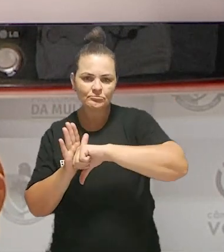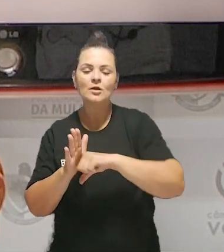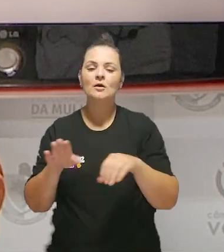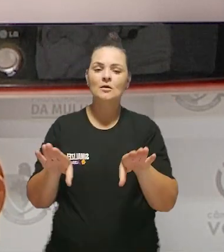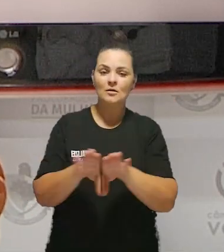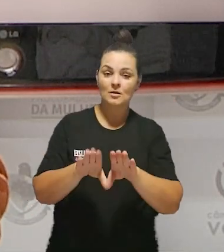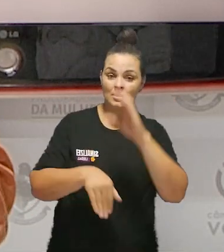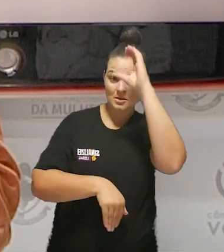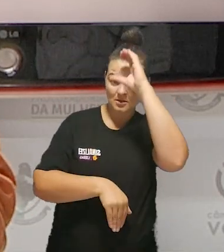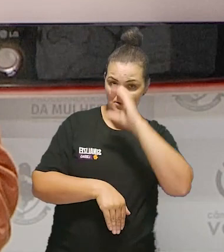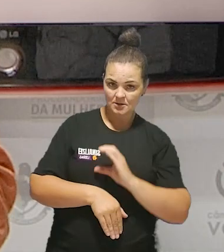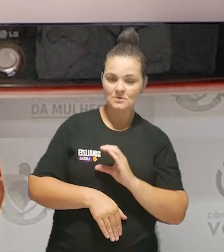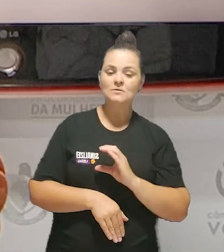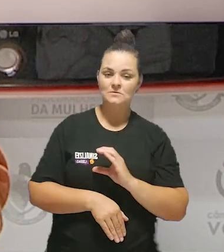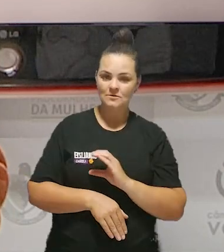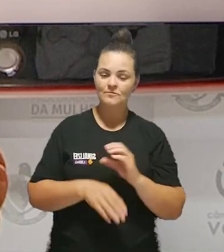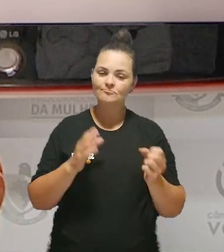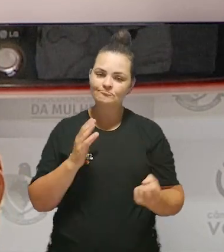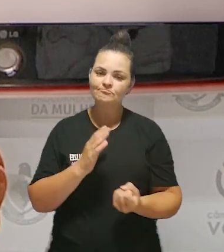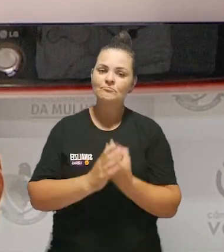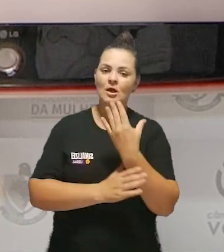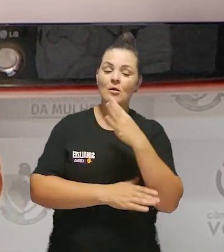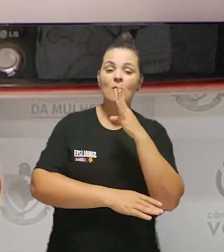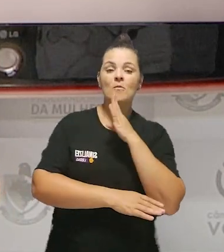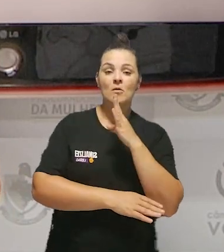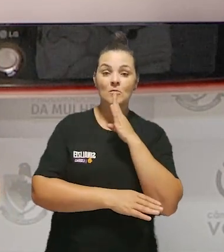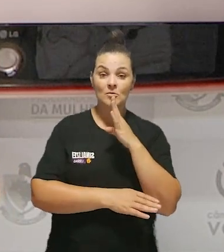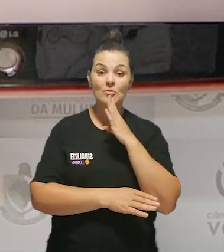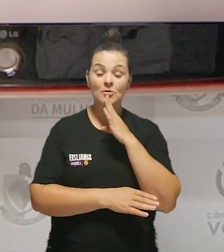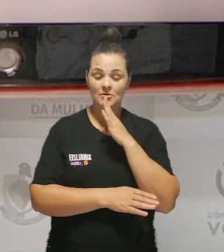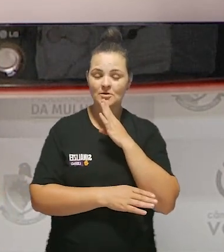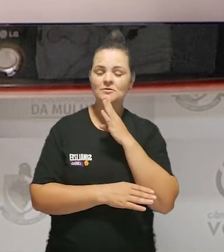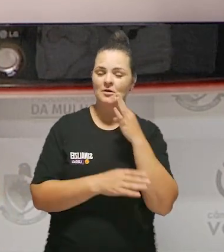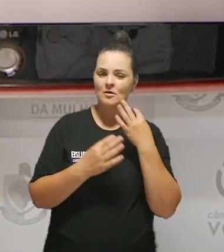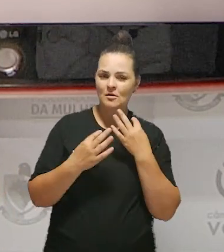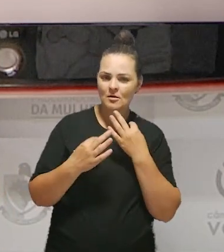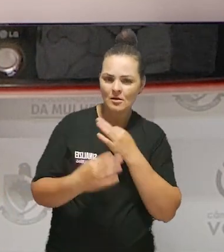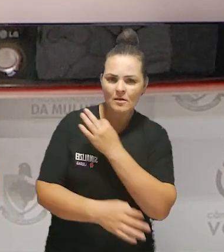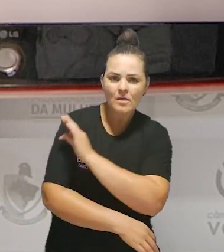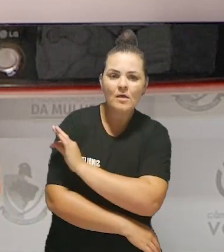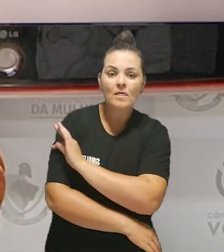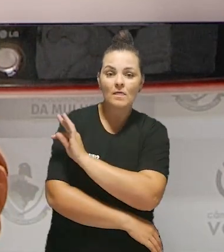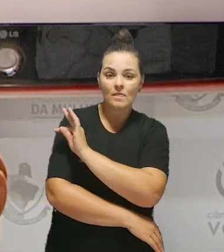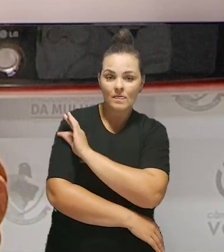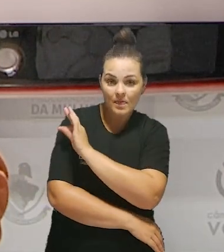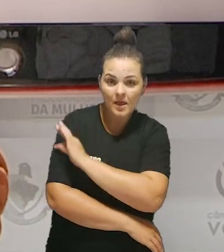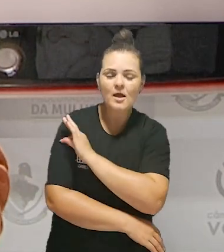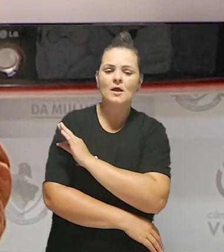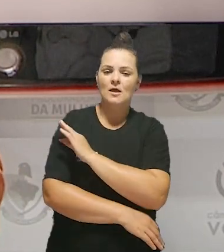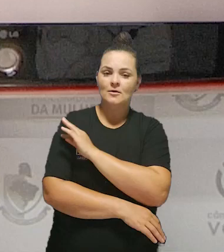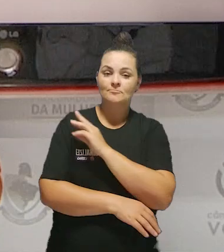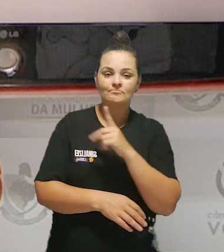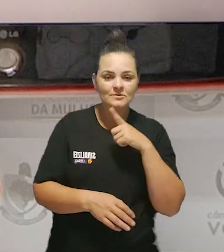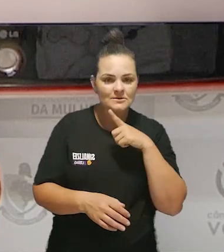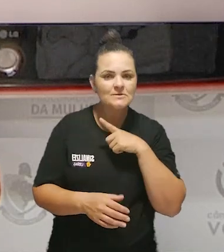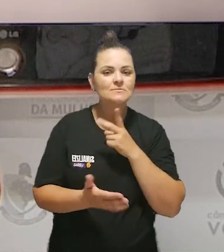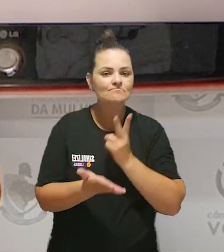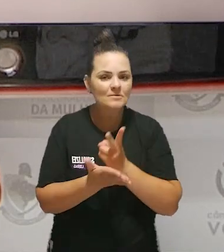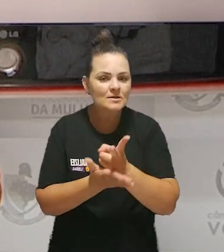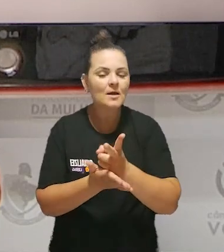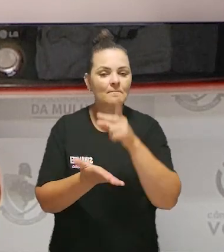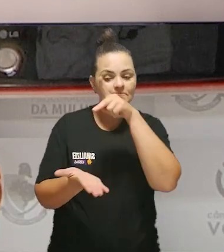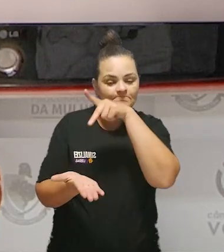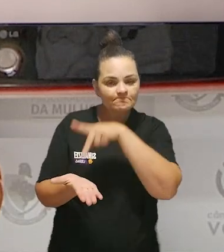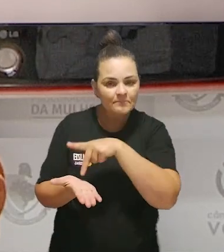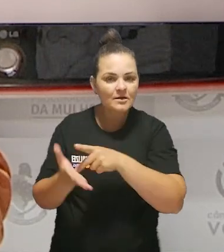identificação civil e criminal, fundadas no conhecimento técnico e científico na busca da verdade para